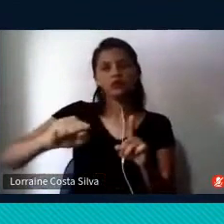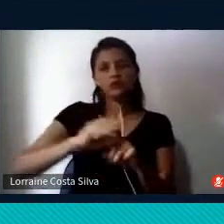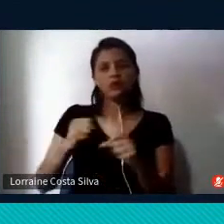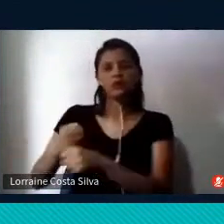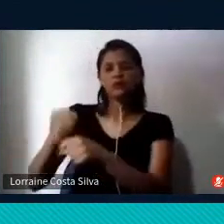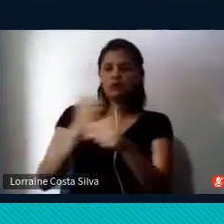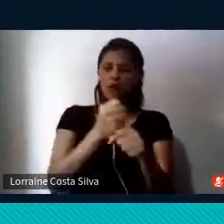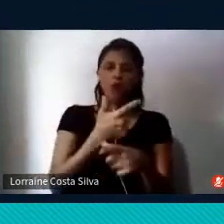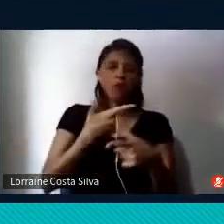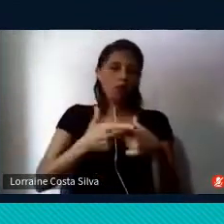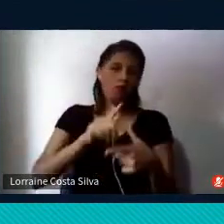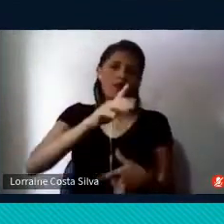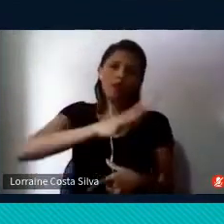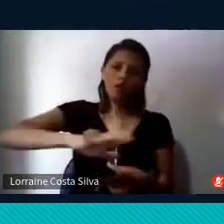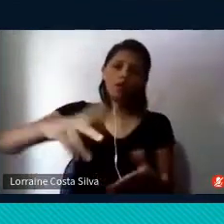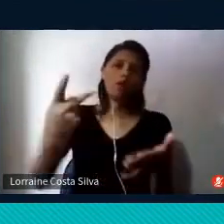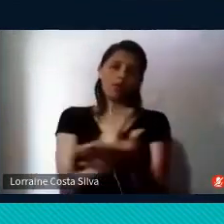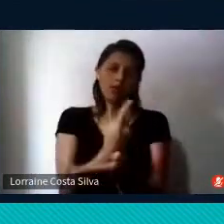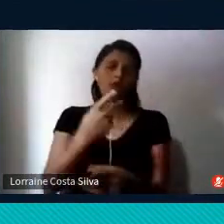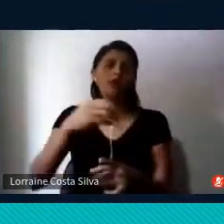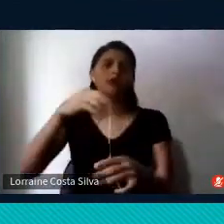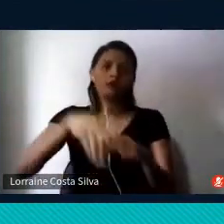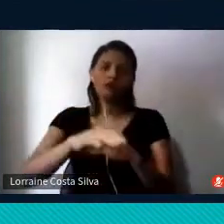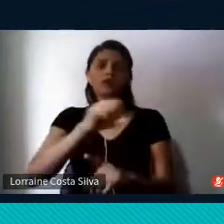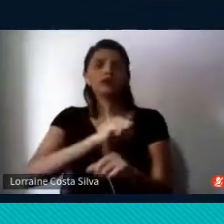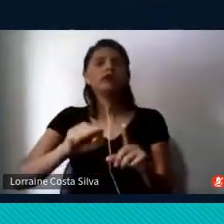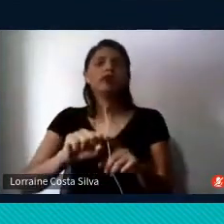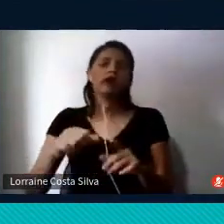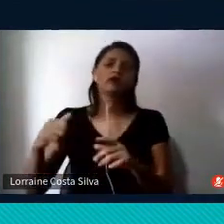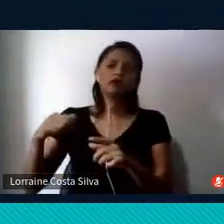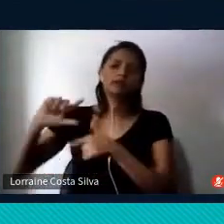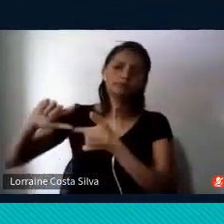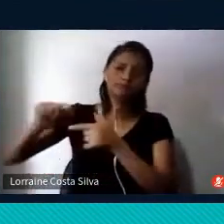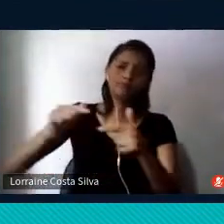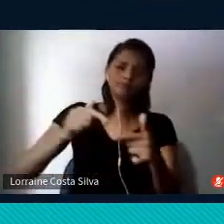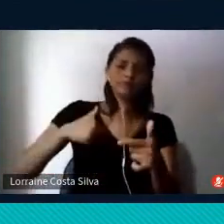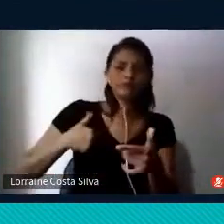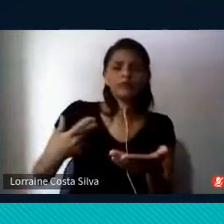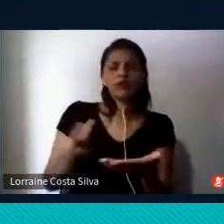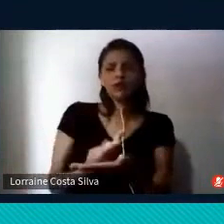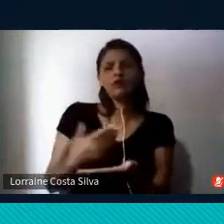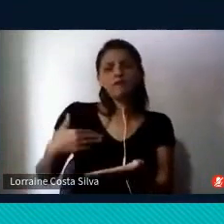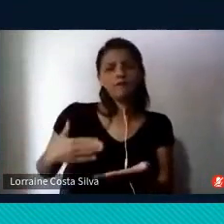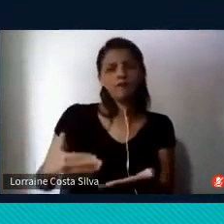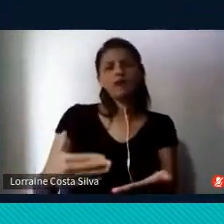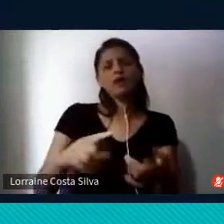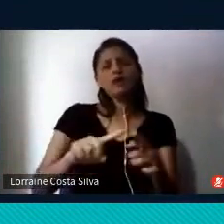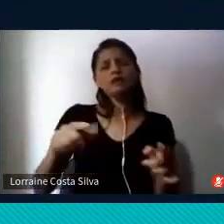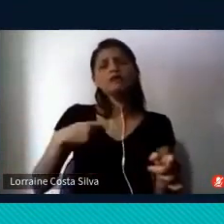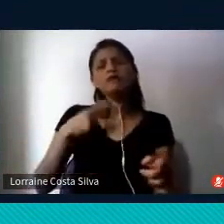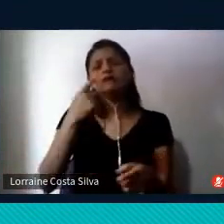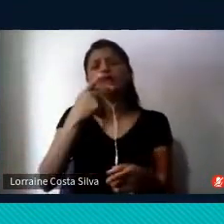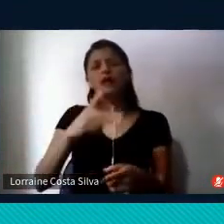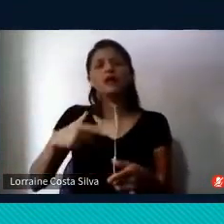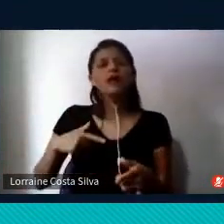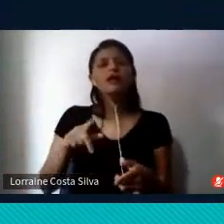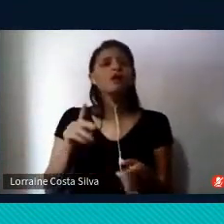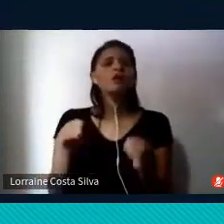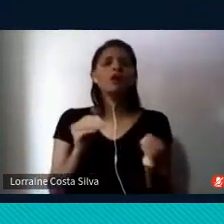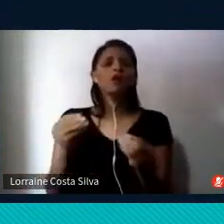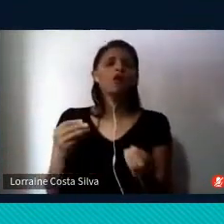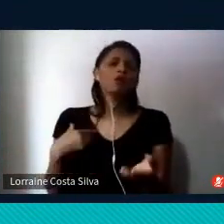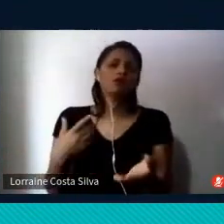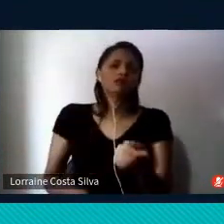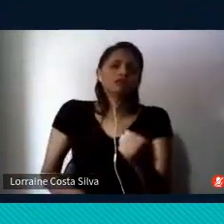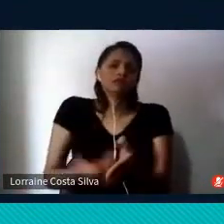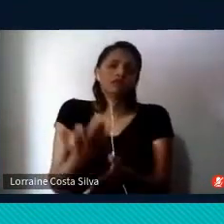problemas sociais, dependendo da tradição, e dizer que uma situação se torna um problema a partir de cinco operações que